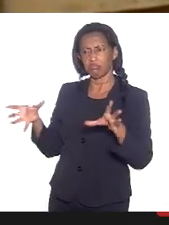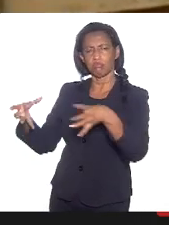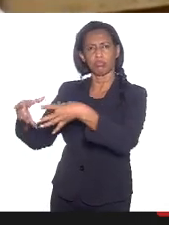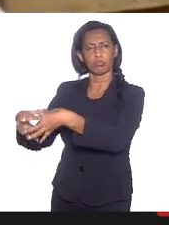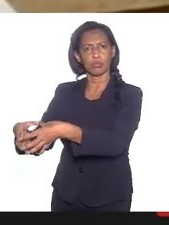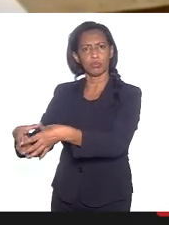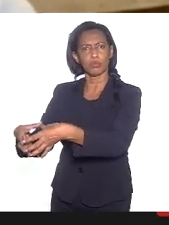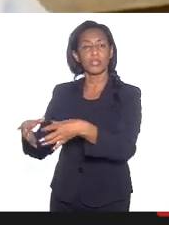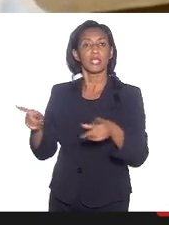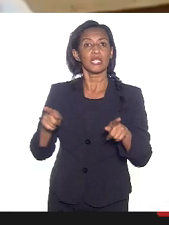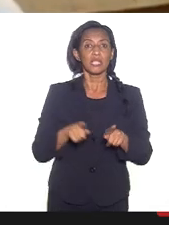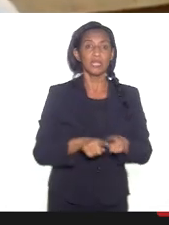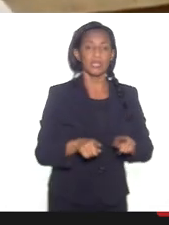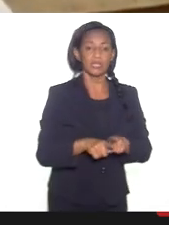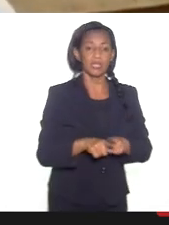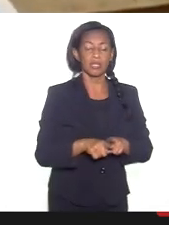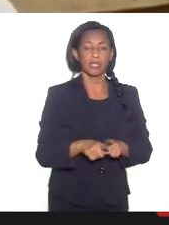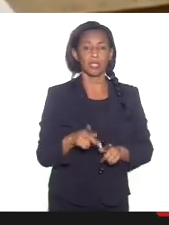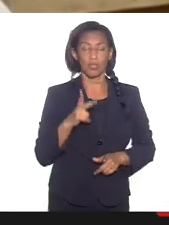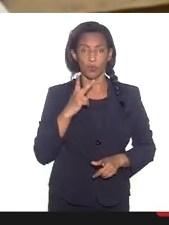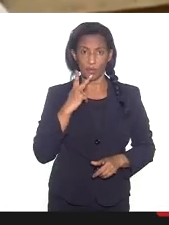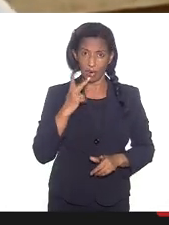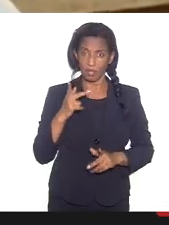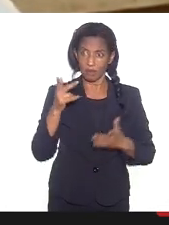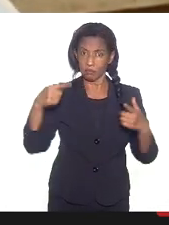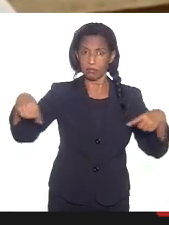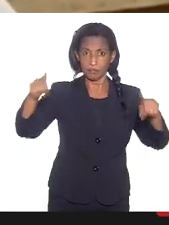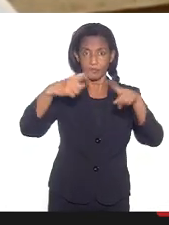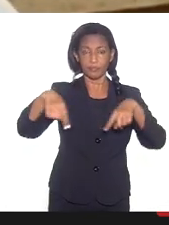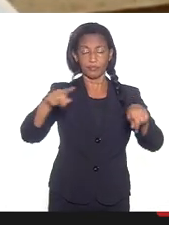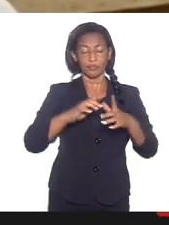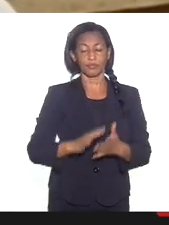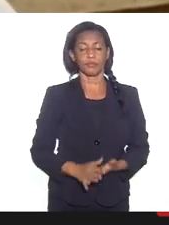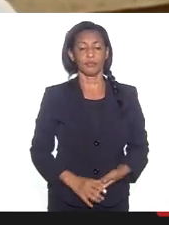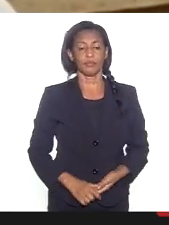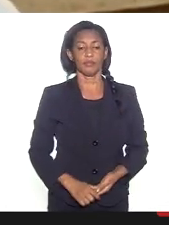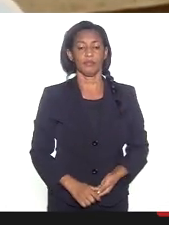e, sobretudo, eu diria para você que